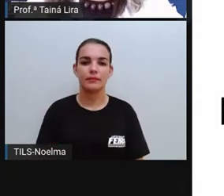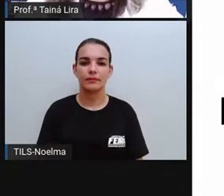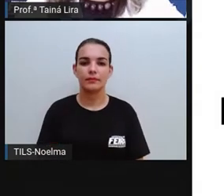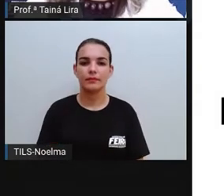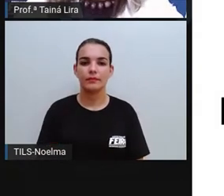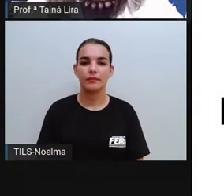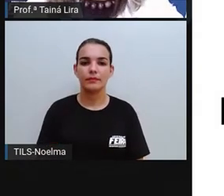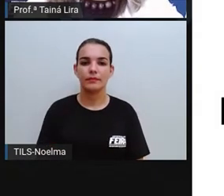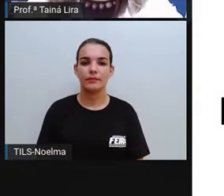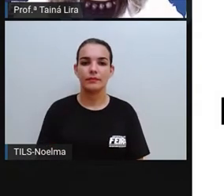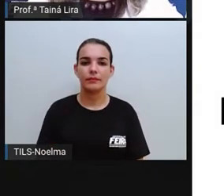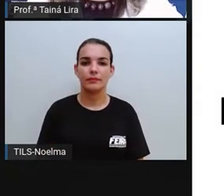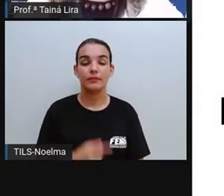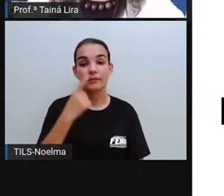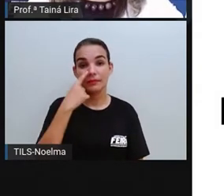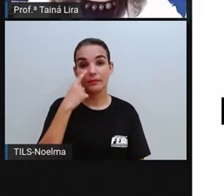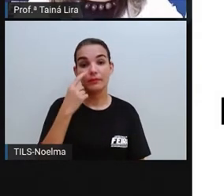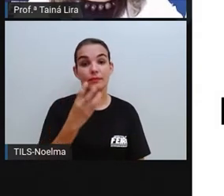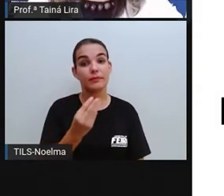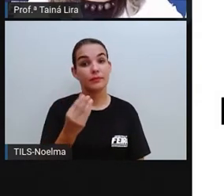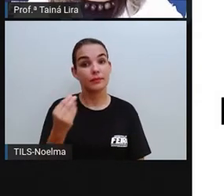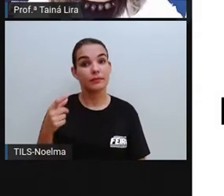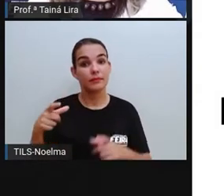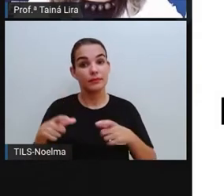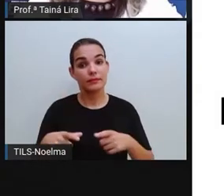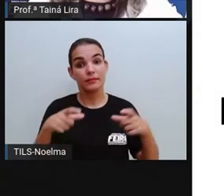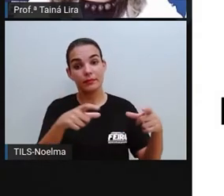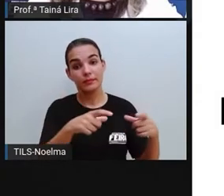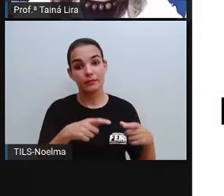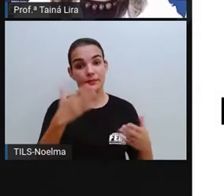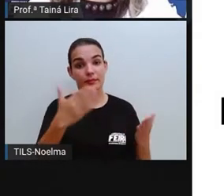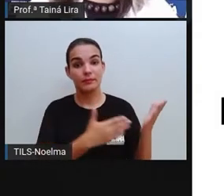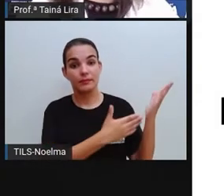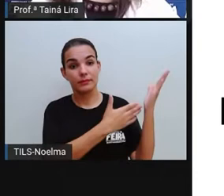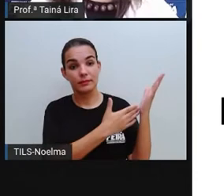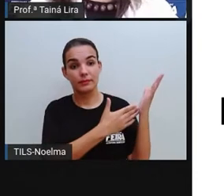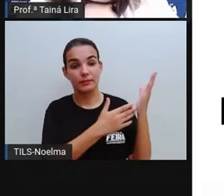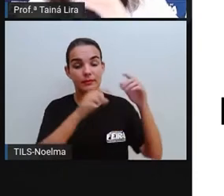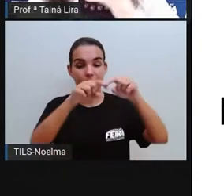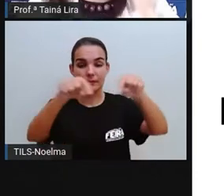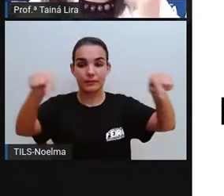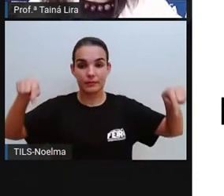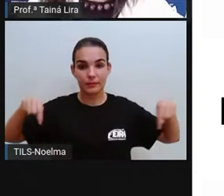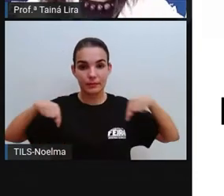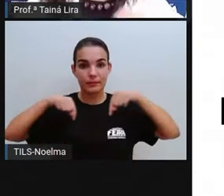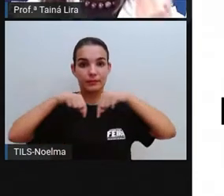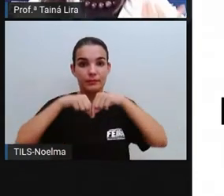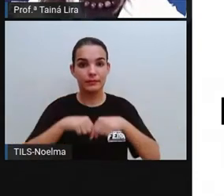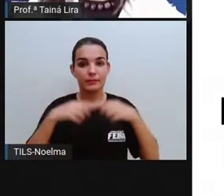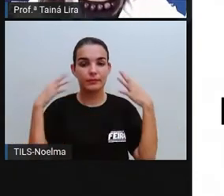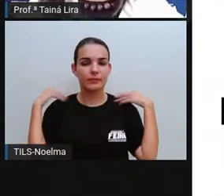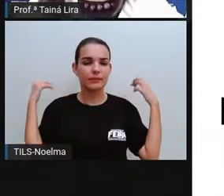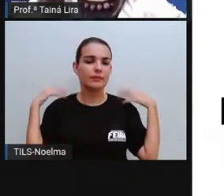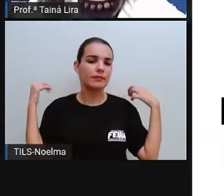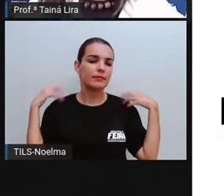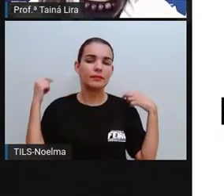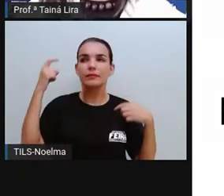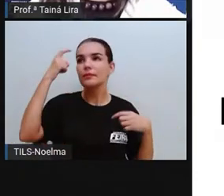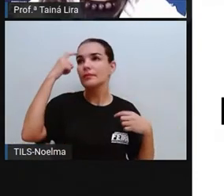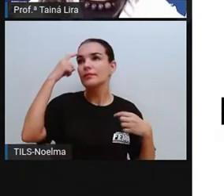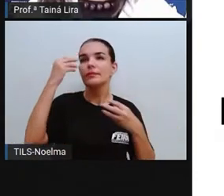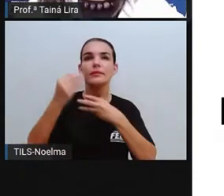Ó, agora vamos lá, temos outros espaços públicos aqui, praças. gente pode pensar, ó, como é que a gente pode